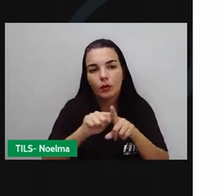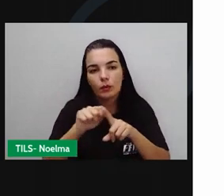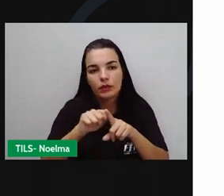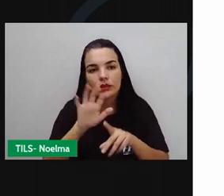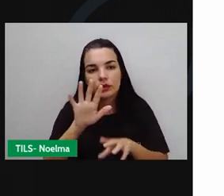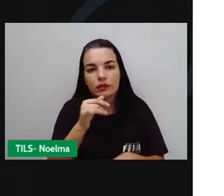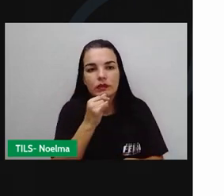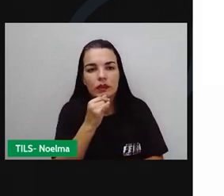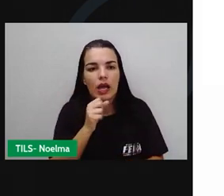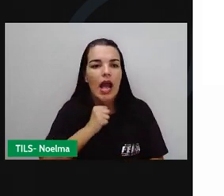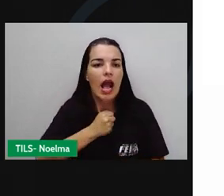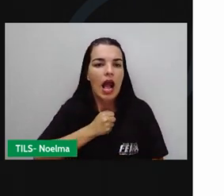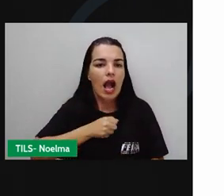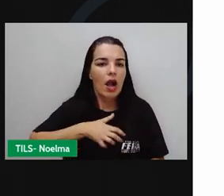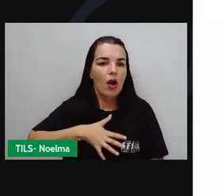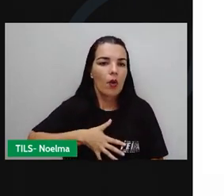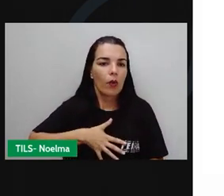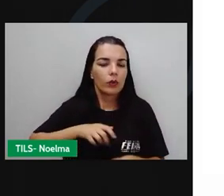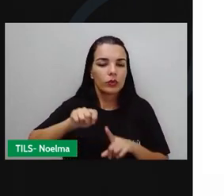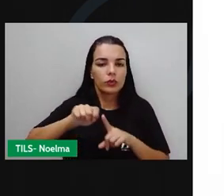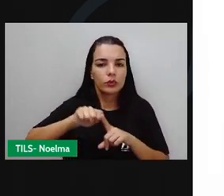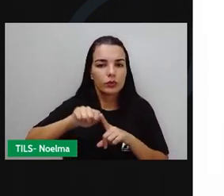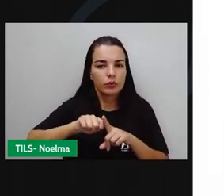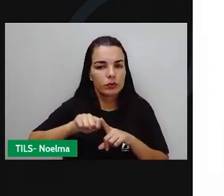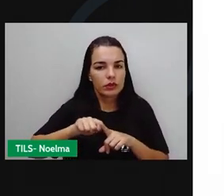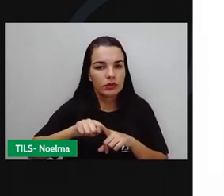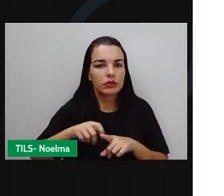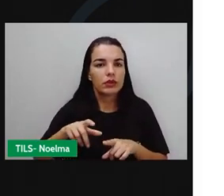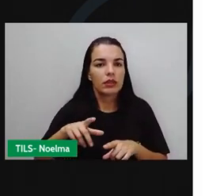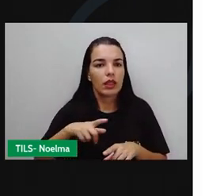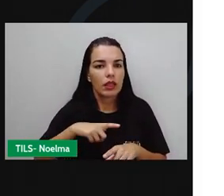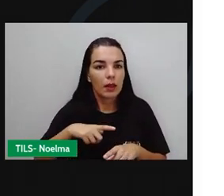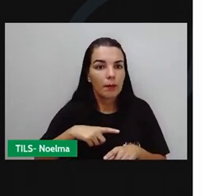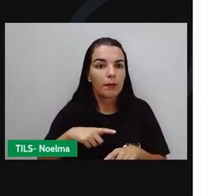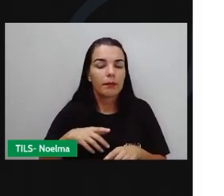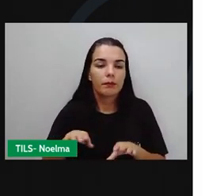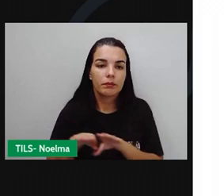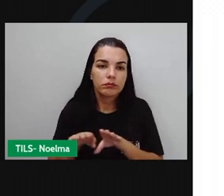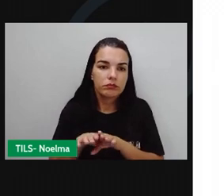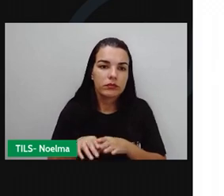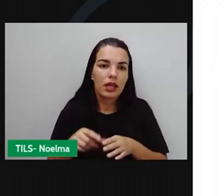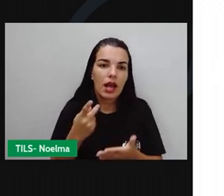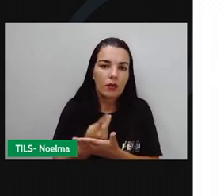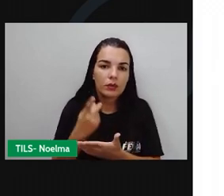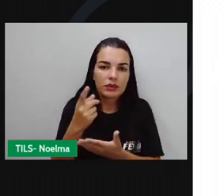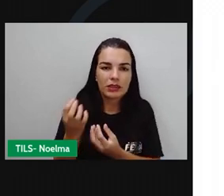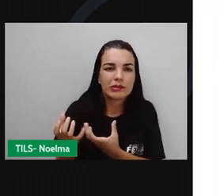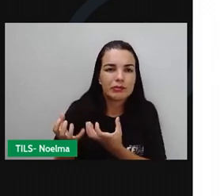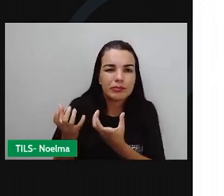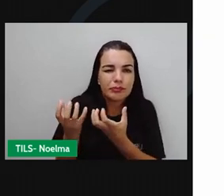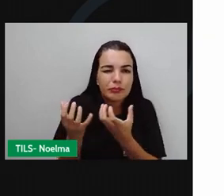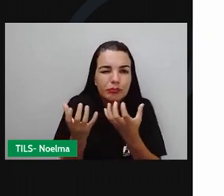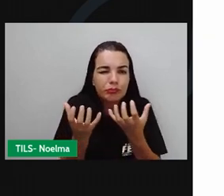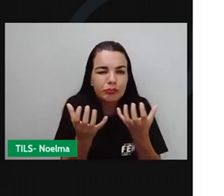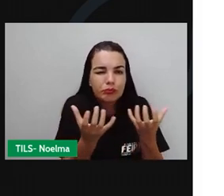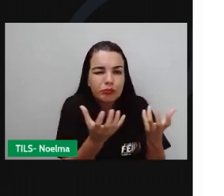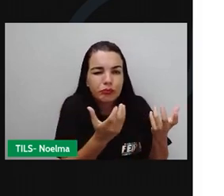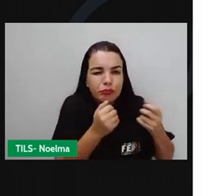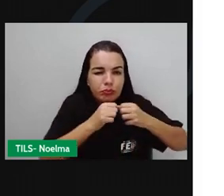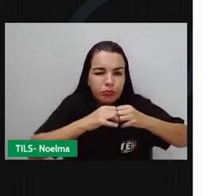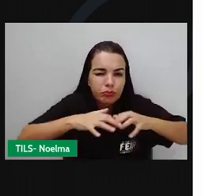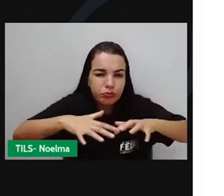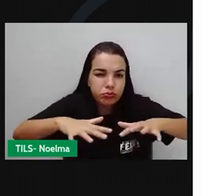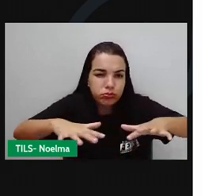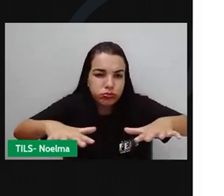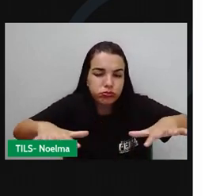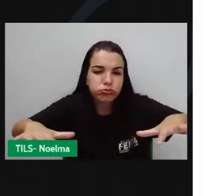agosto, Onde o capim, vegetação já está bem mais seca. Então a gente pede um cuidado redobrado com relação a esses terrenos que estão aí